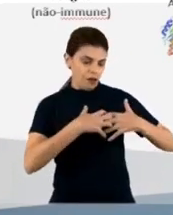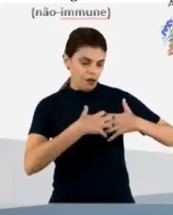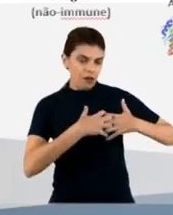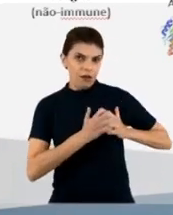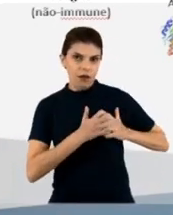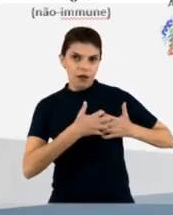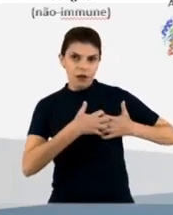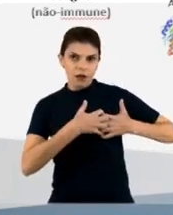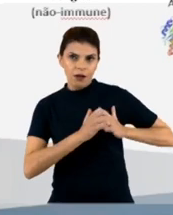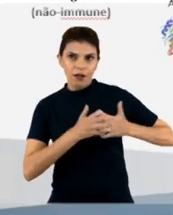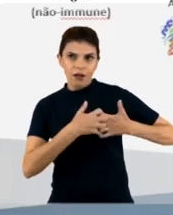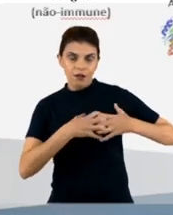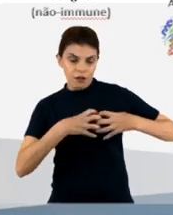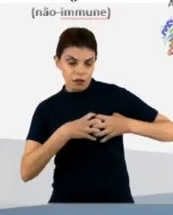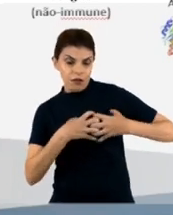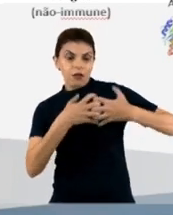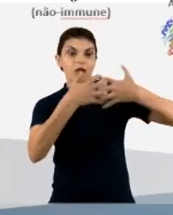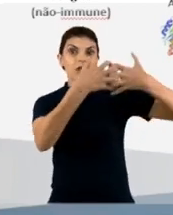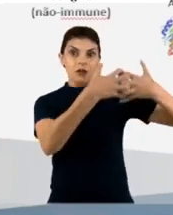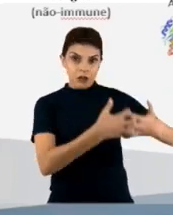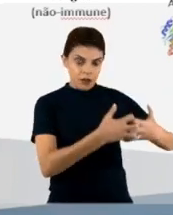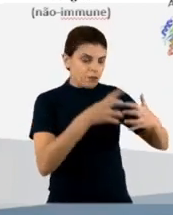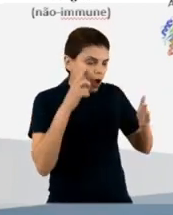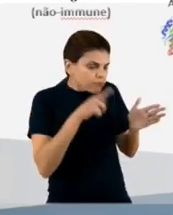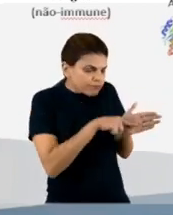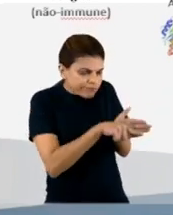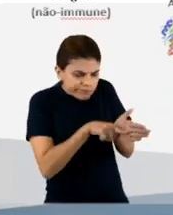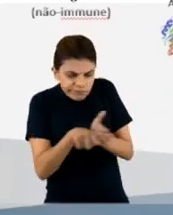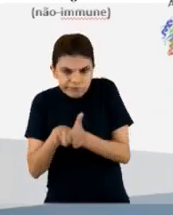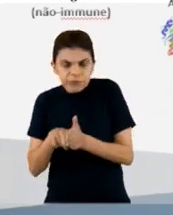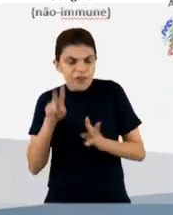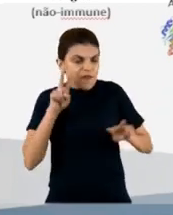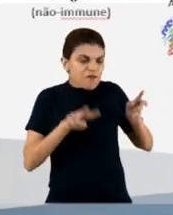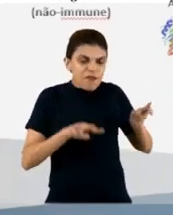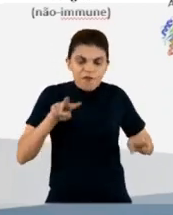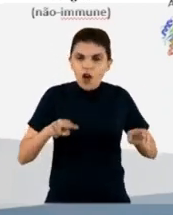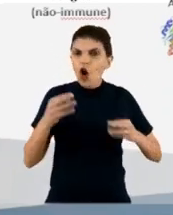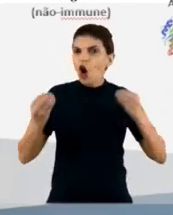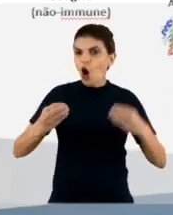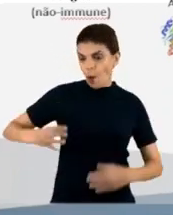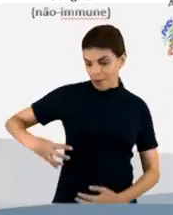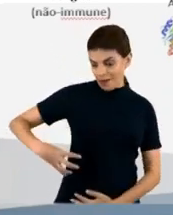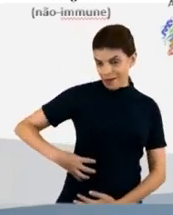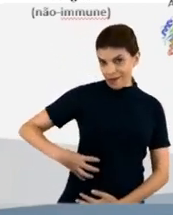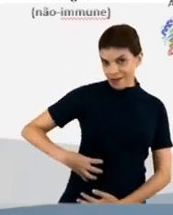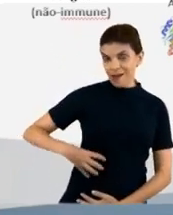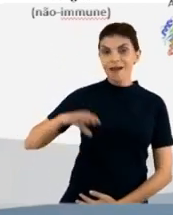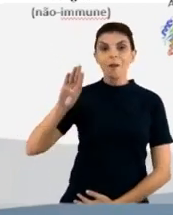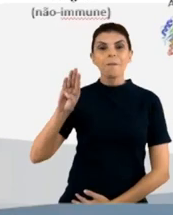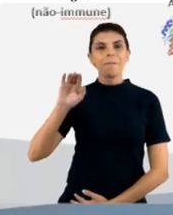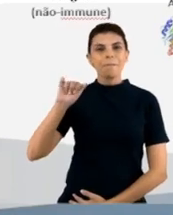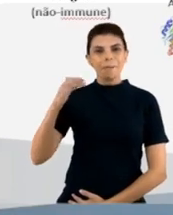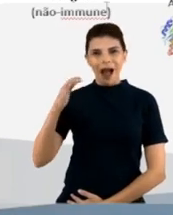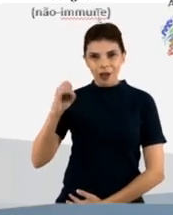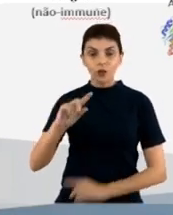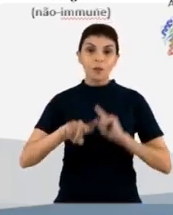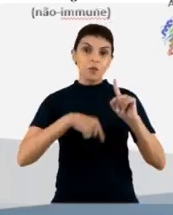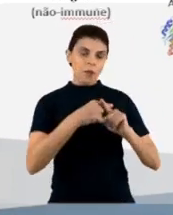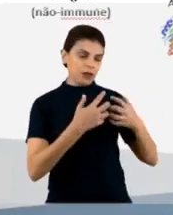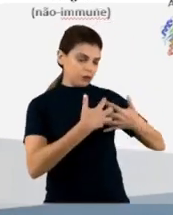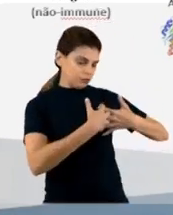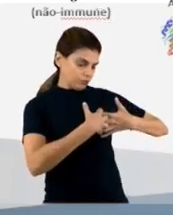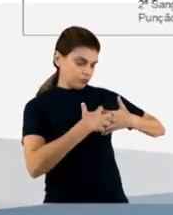ver o quanto, né? Que esse animal respondeu.